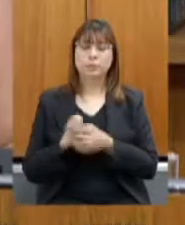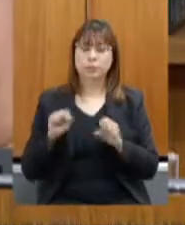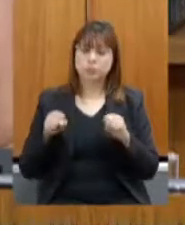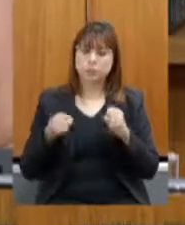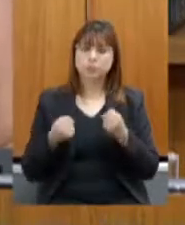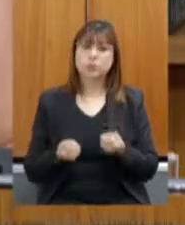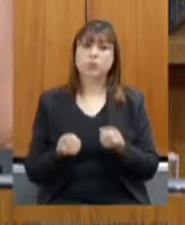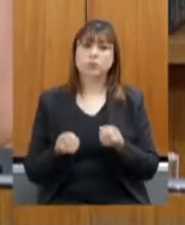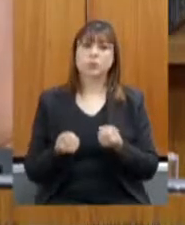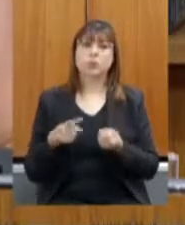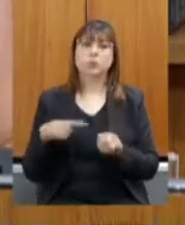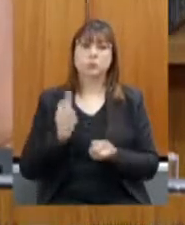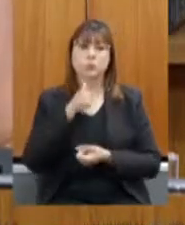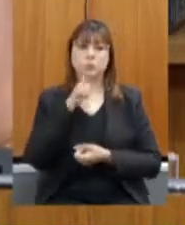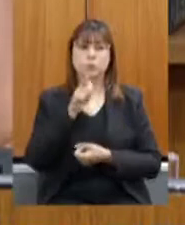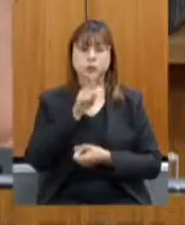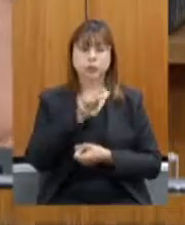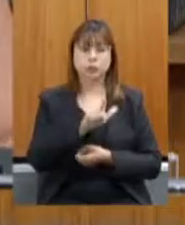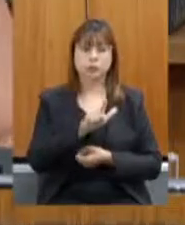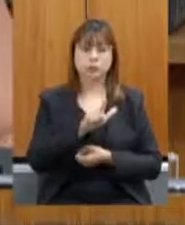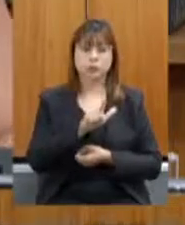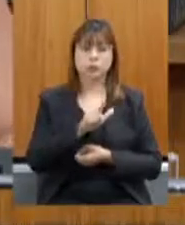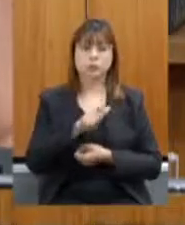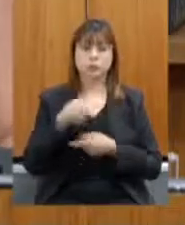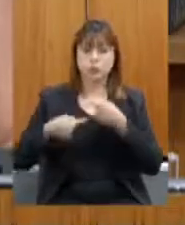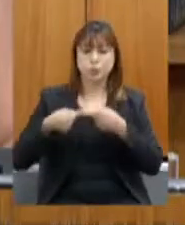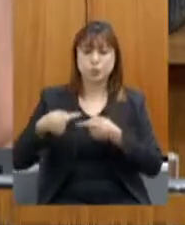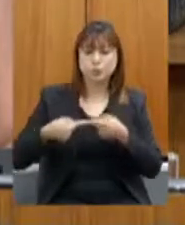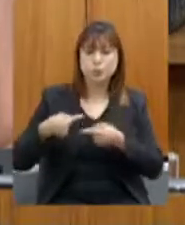necessário para que a gente tenha uma desburocratização